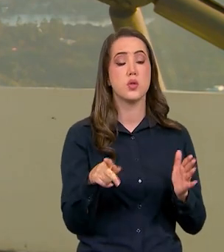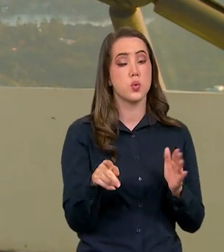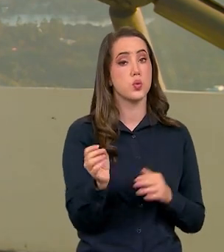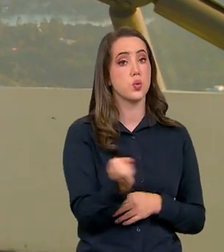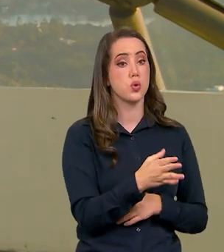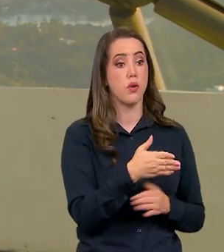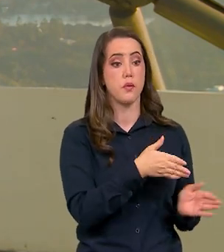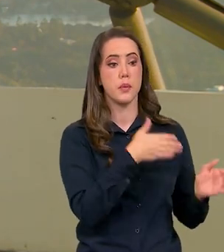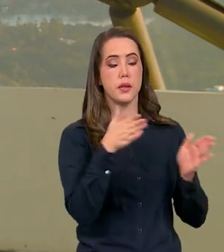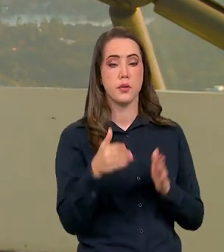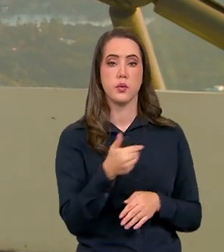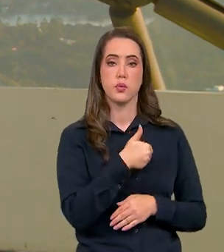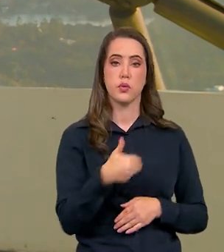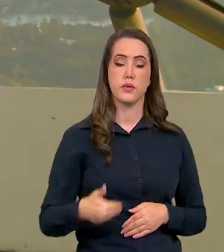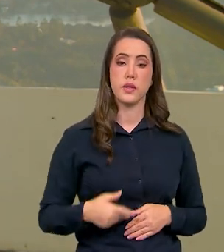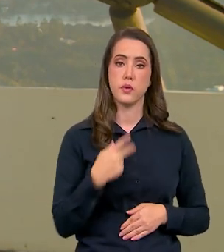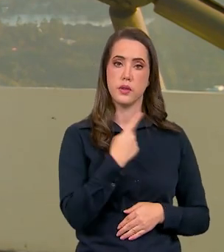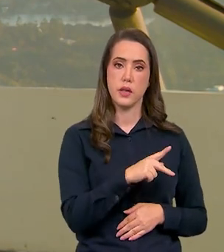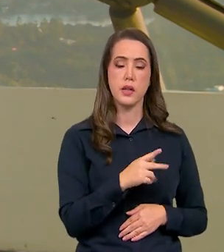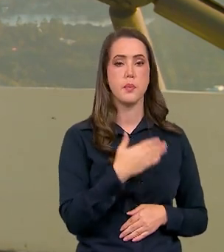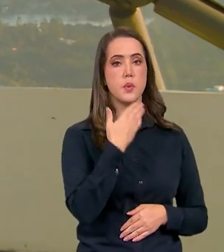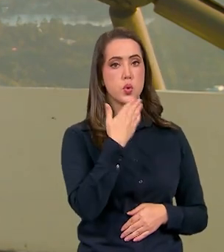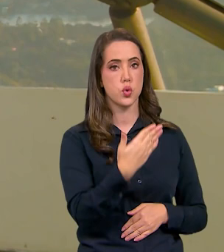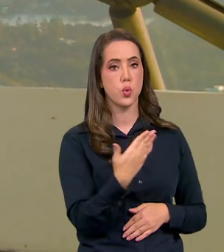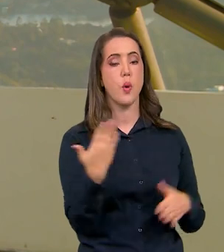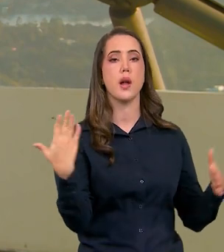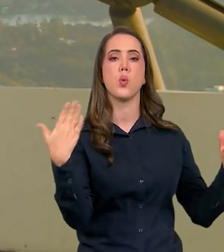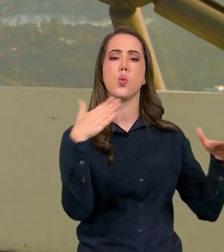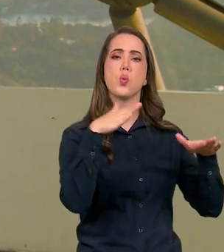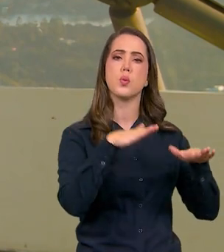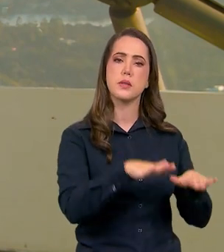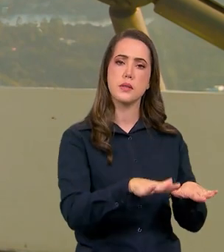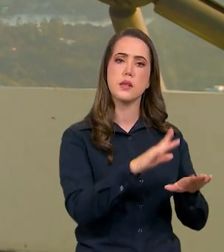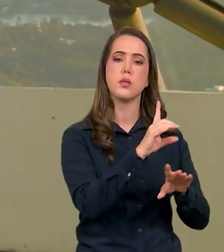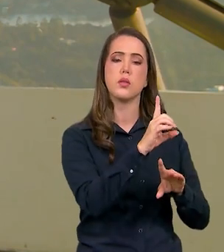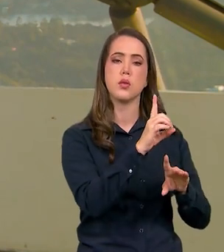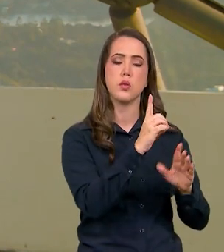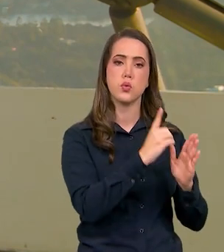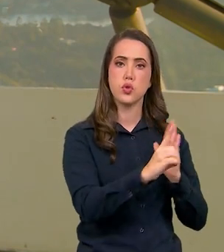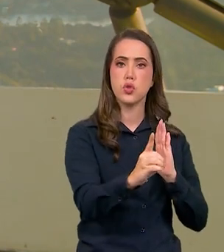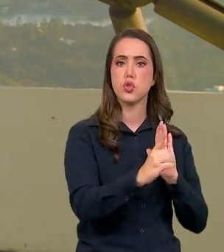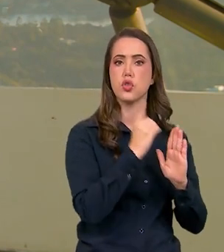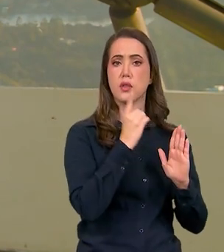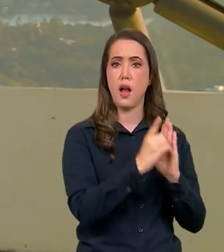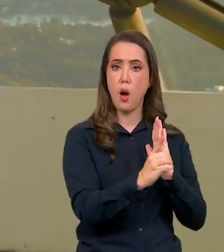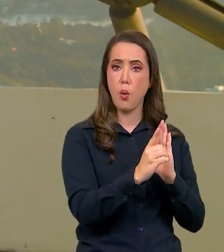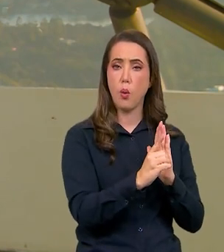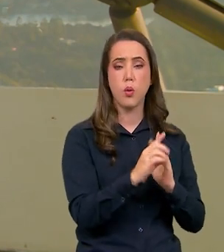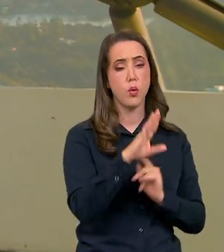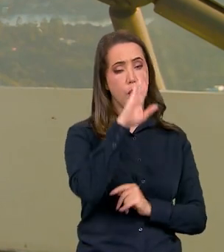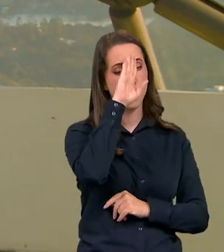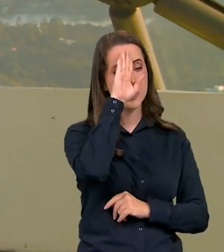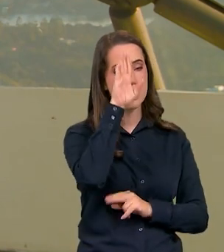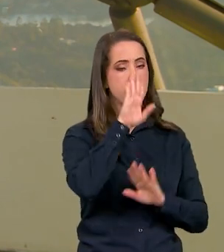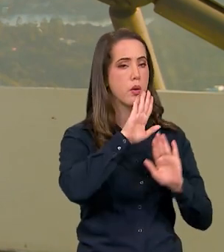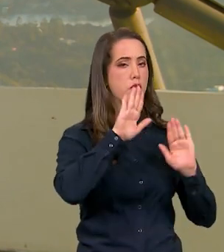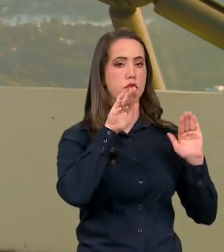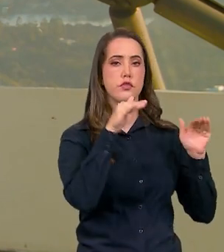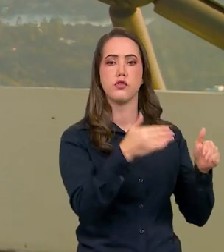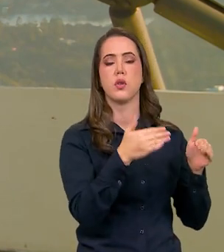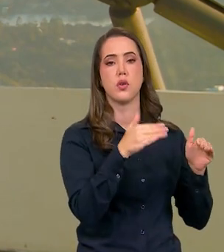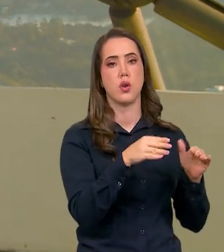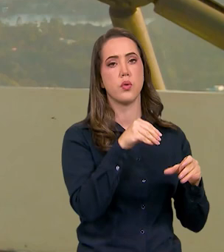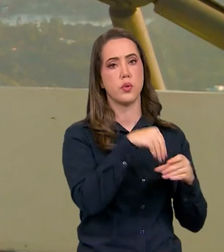momento desse novo governo dele a inclusão digital como uma pauta prioritária importante